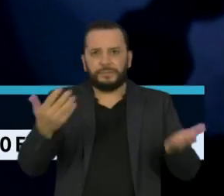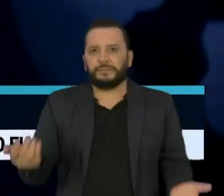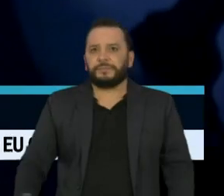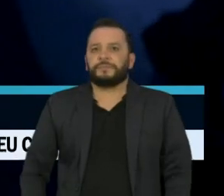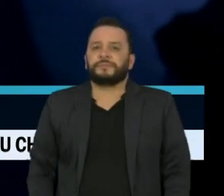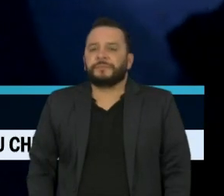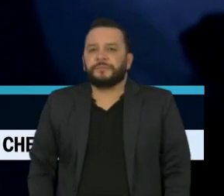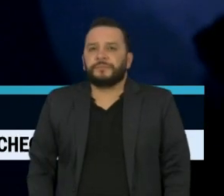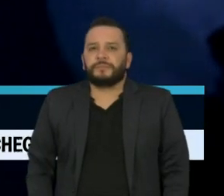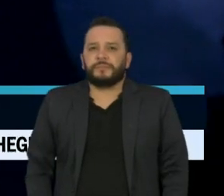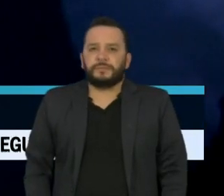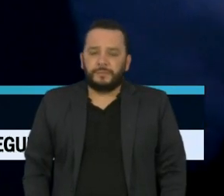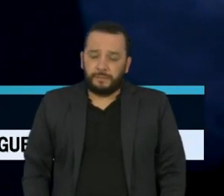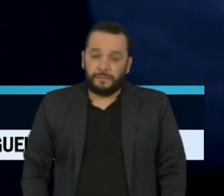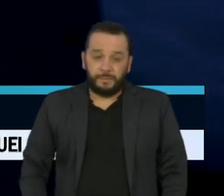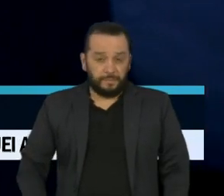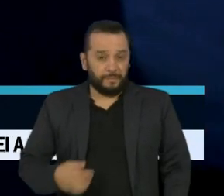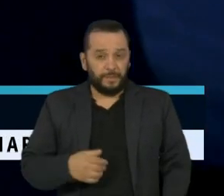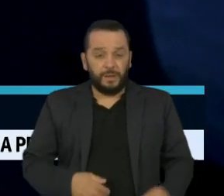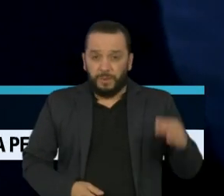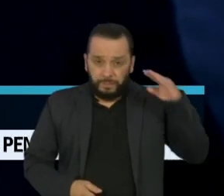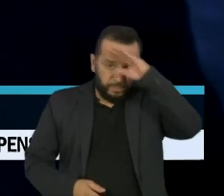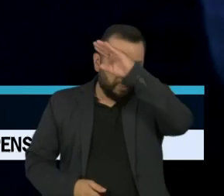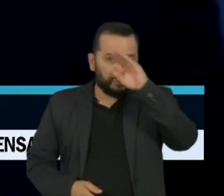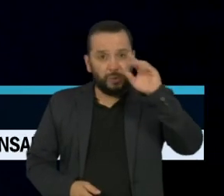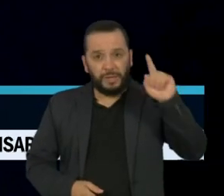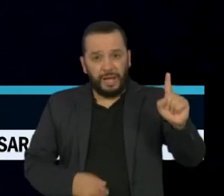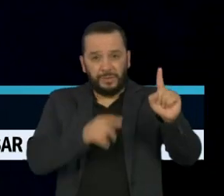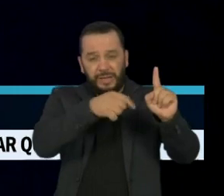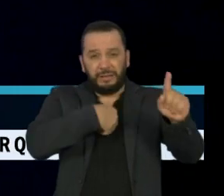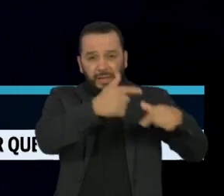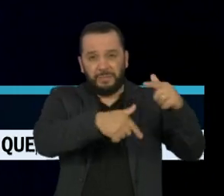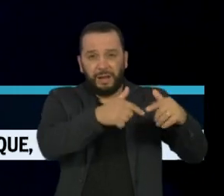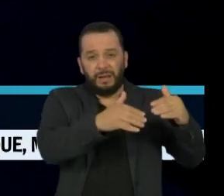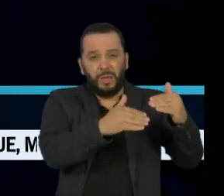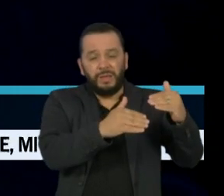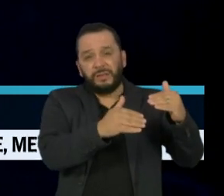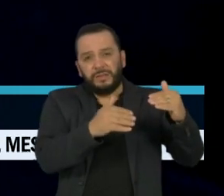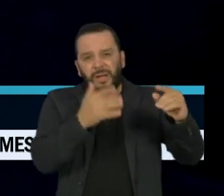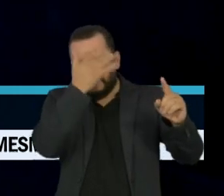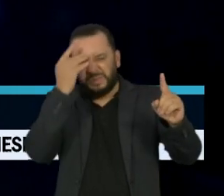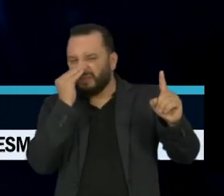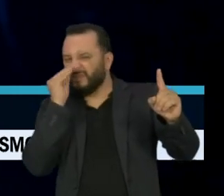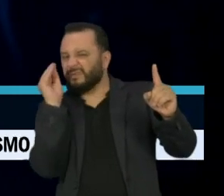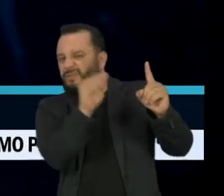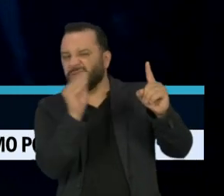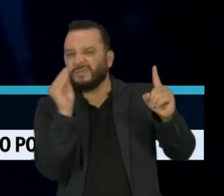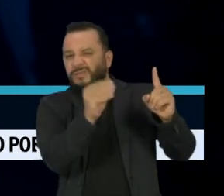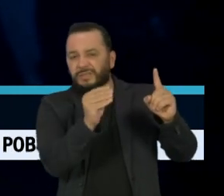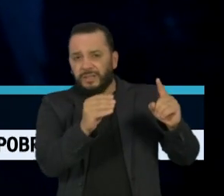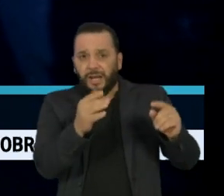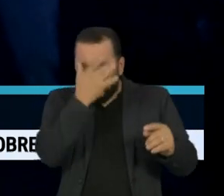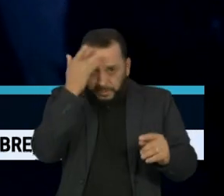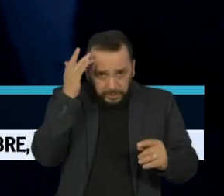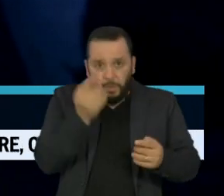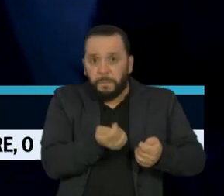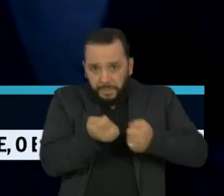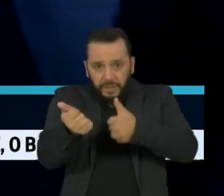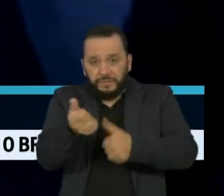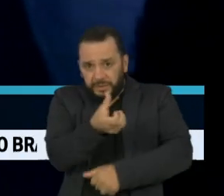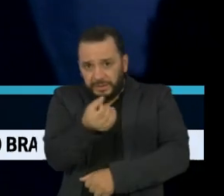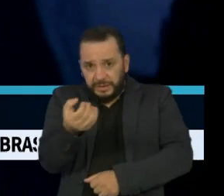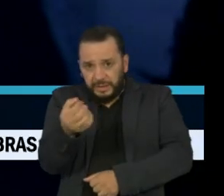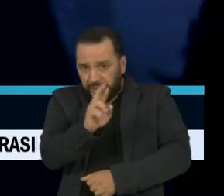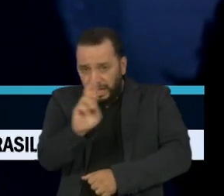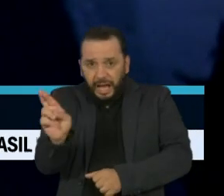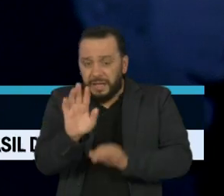A reprovação do desempenho do presidente Jair Bolsonaro é alta mesmo entre os brasileiros que receberam o auxílio emergencial, segundo o